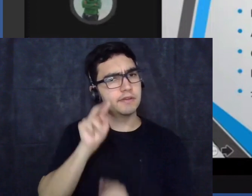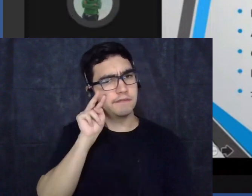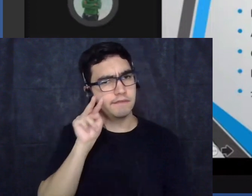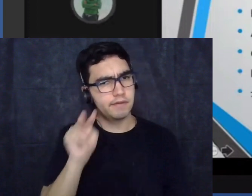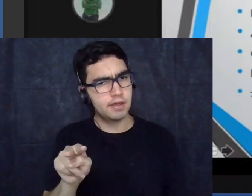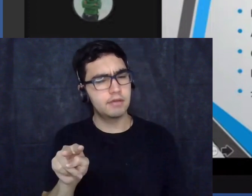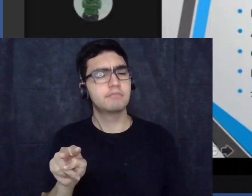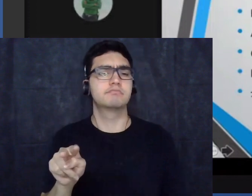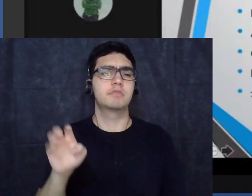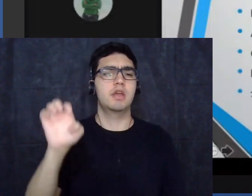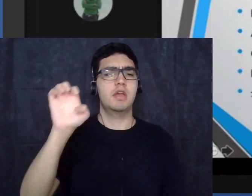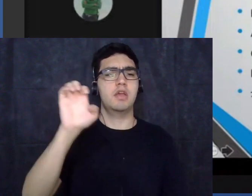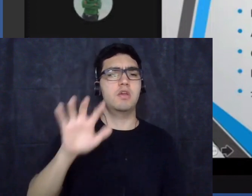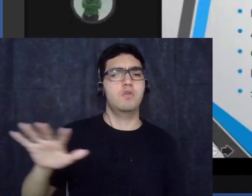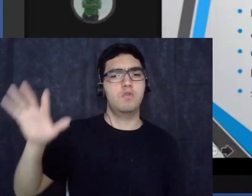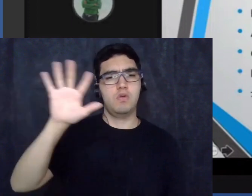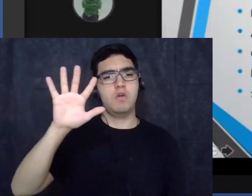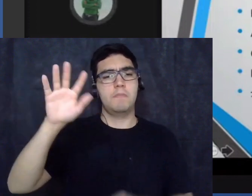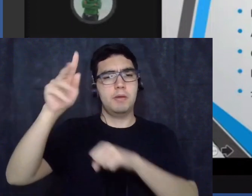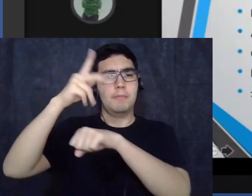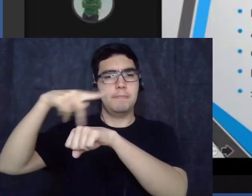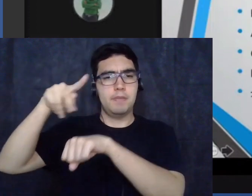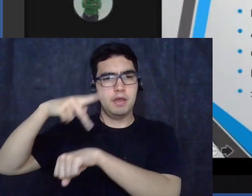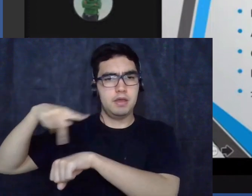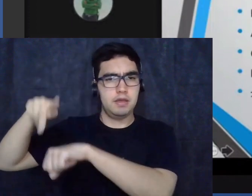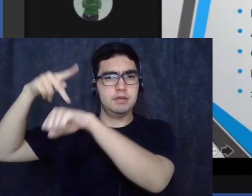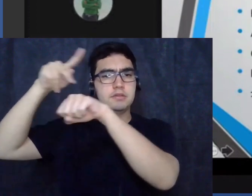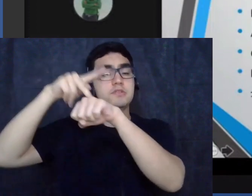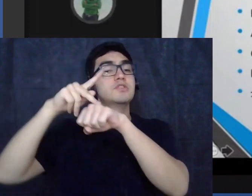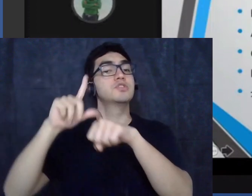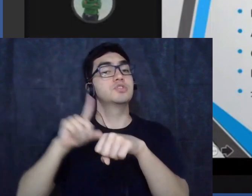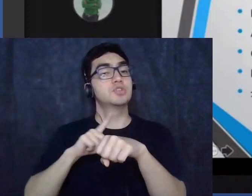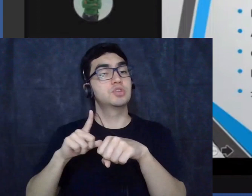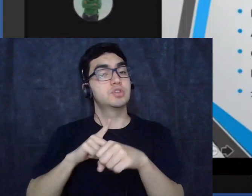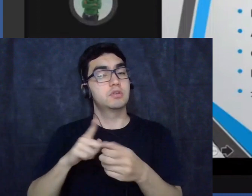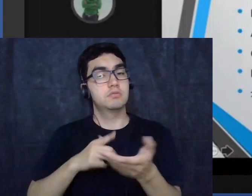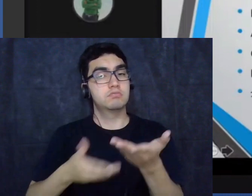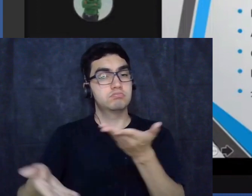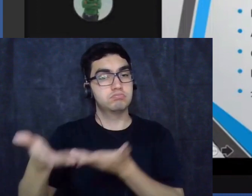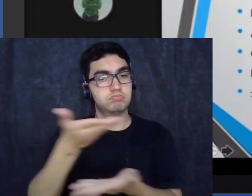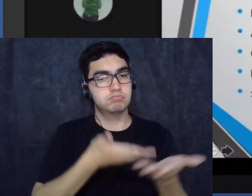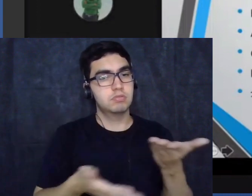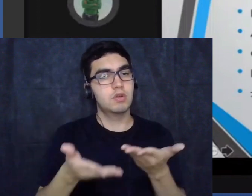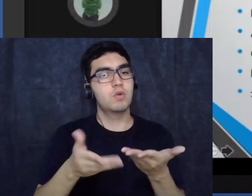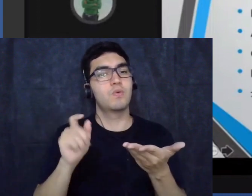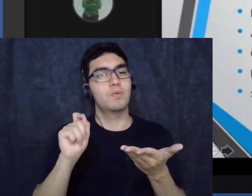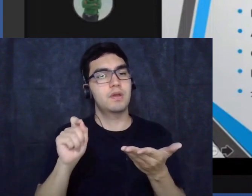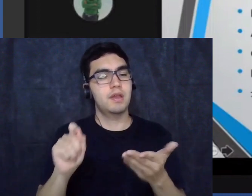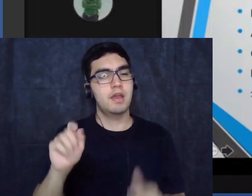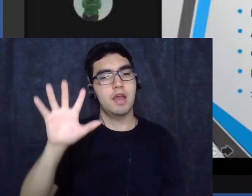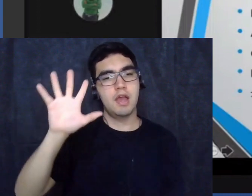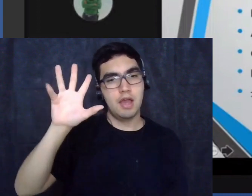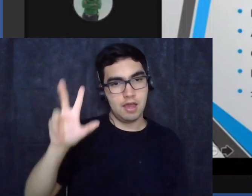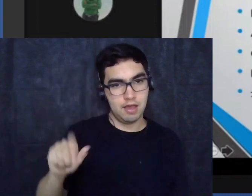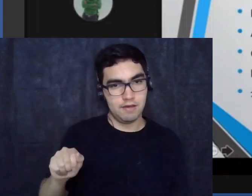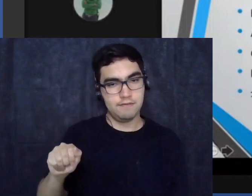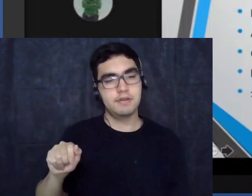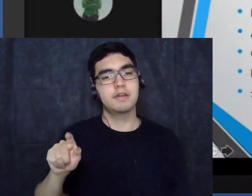europeias partilharem a África e a Ásia,